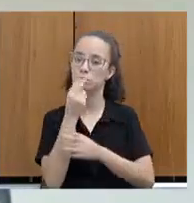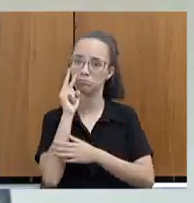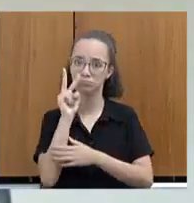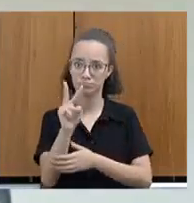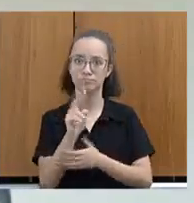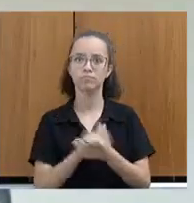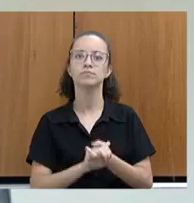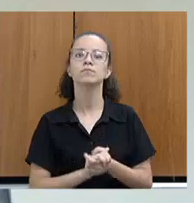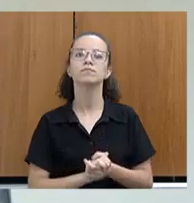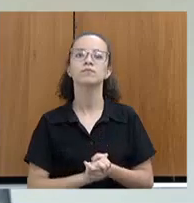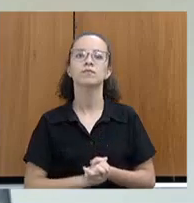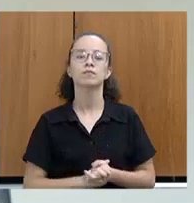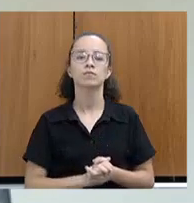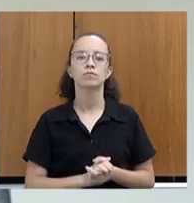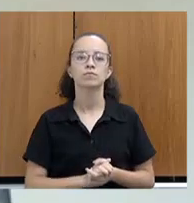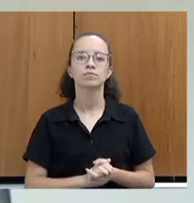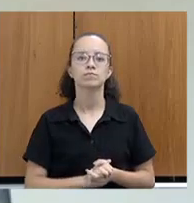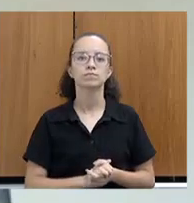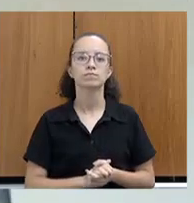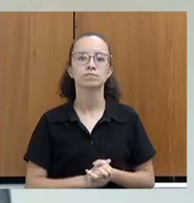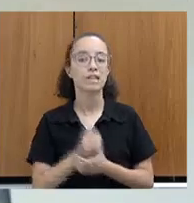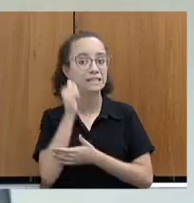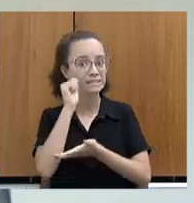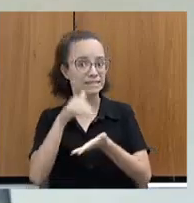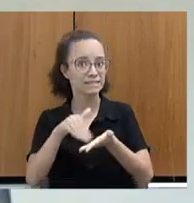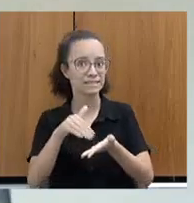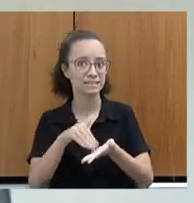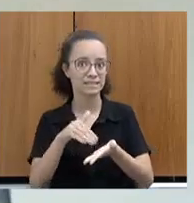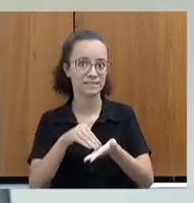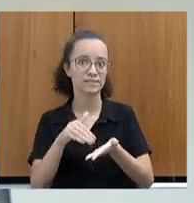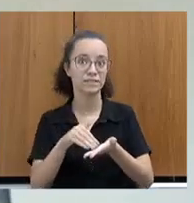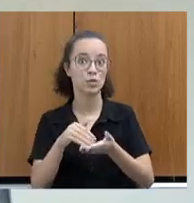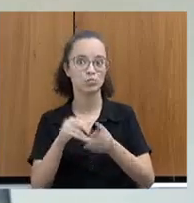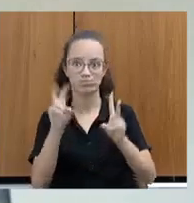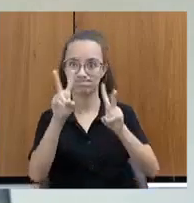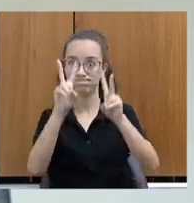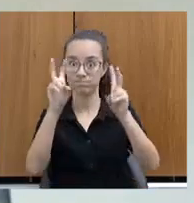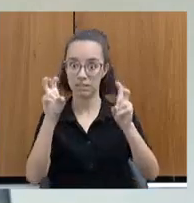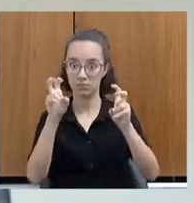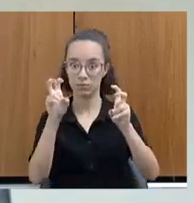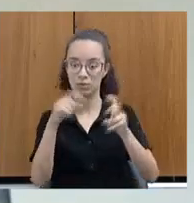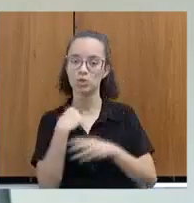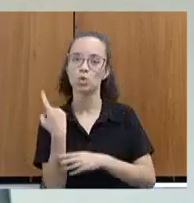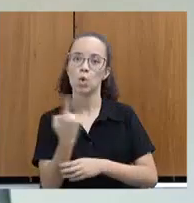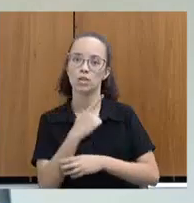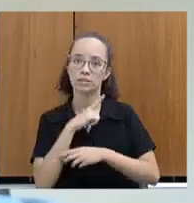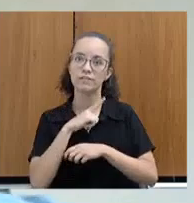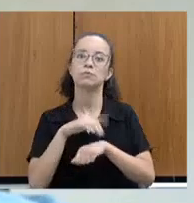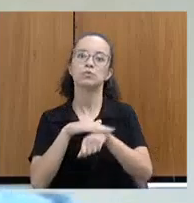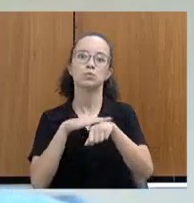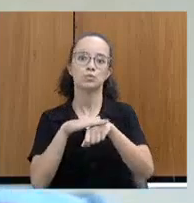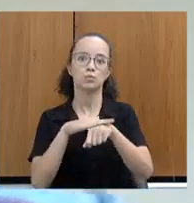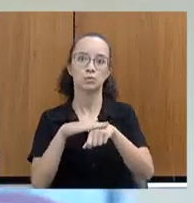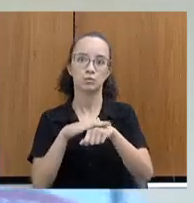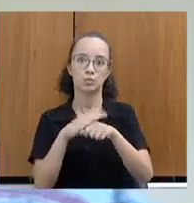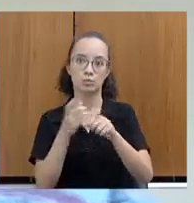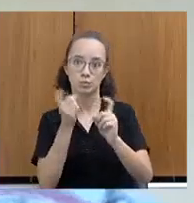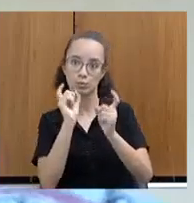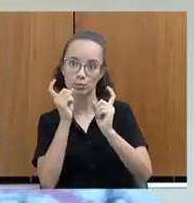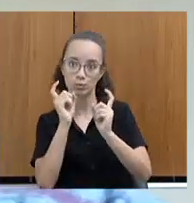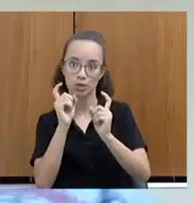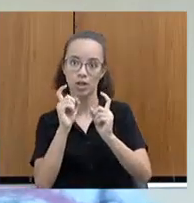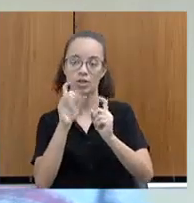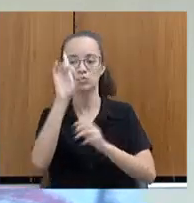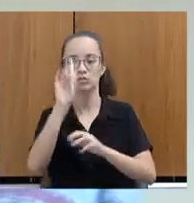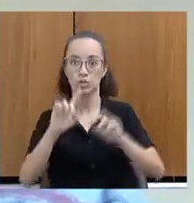Eu vou, secretária, tocar no assunto aqui, que nós tivemos agora há pouco na Comissão de Direitos